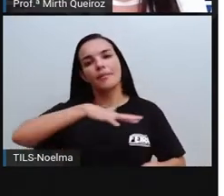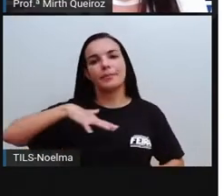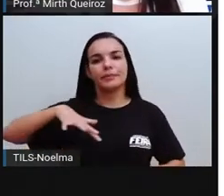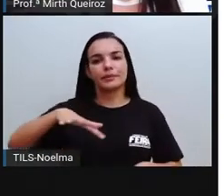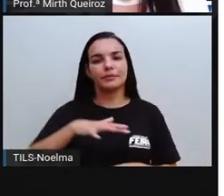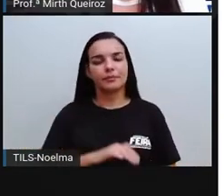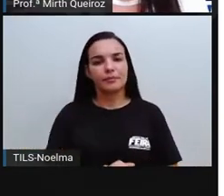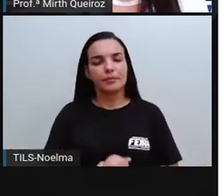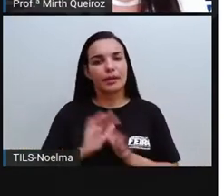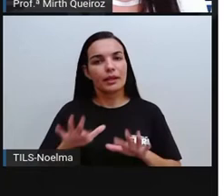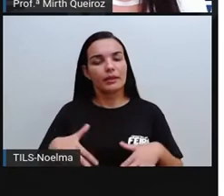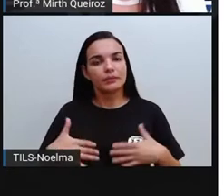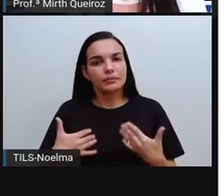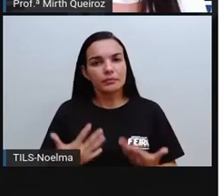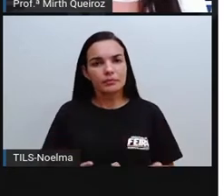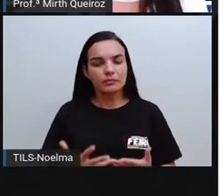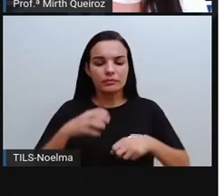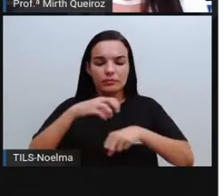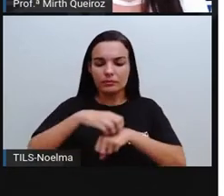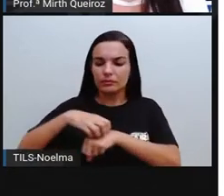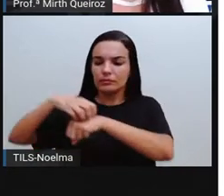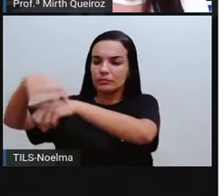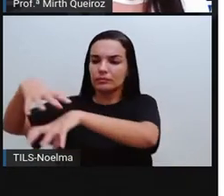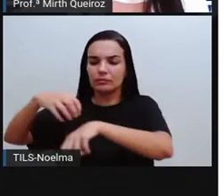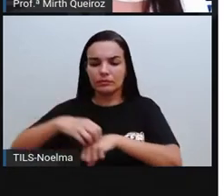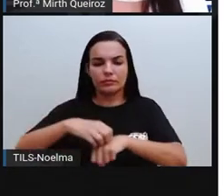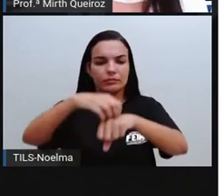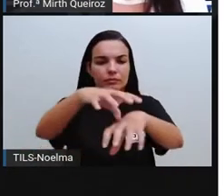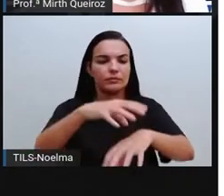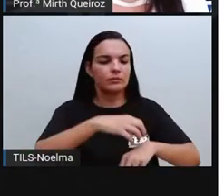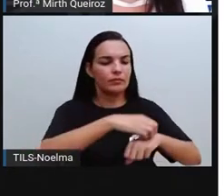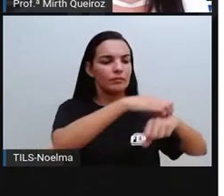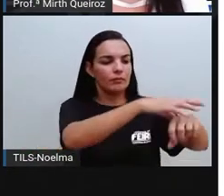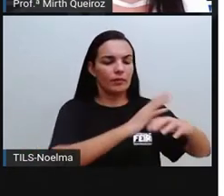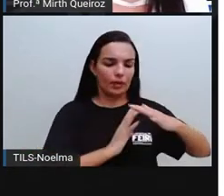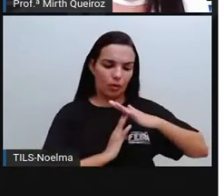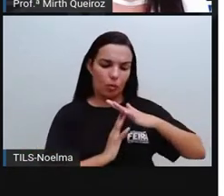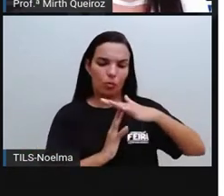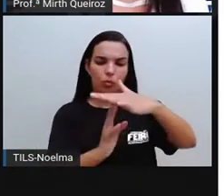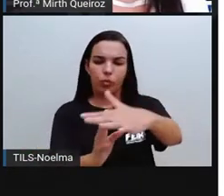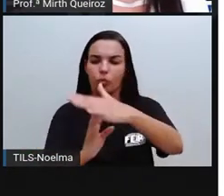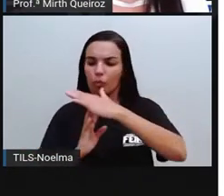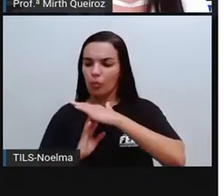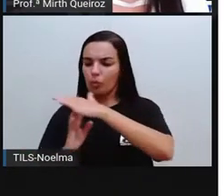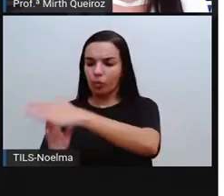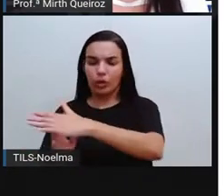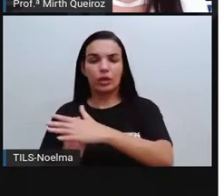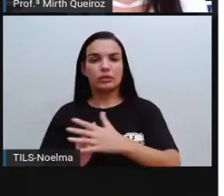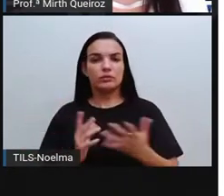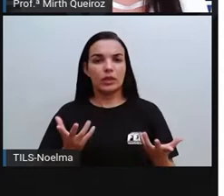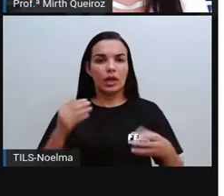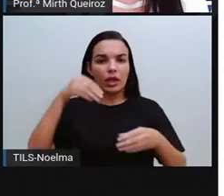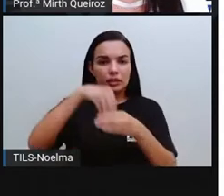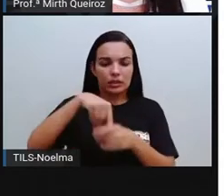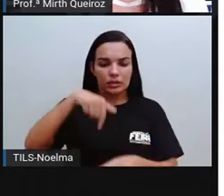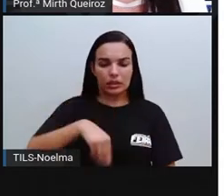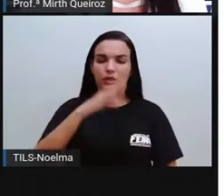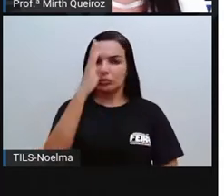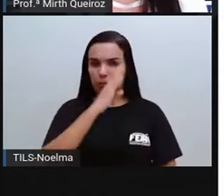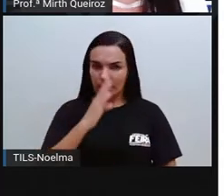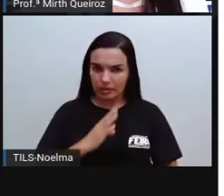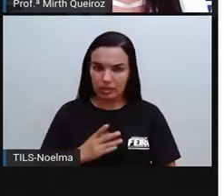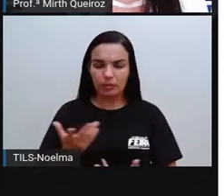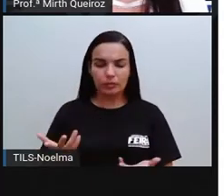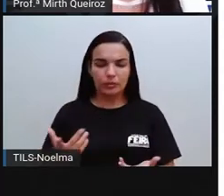Essas migrações que ocorrem, já que a gente vai falar sobre as migrações internas, né? Que ocorreram aí, esse fluxo migratório